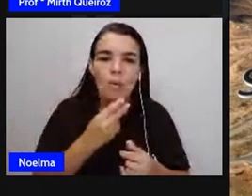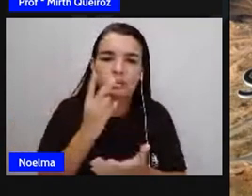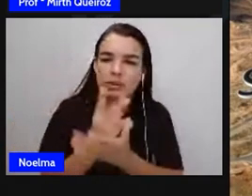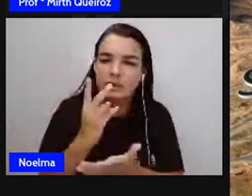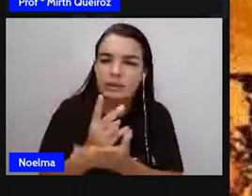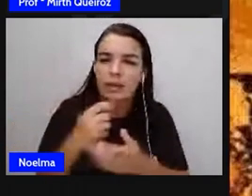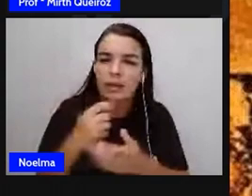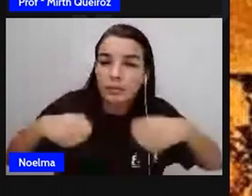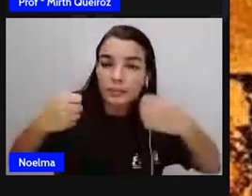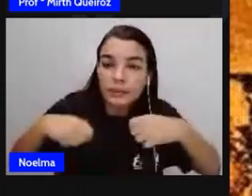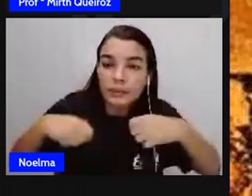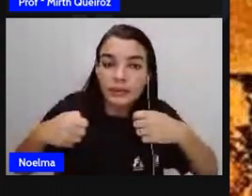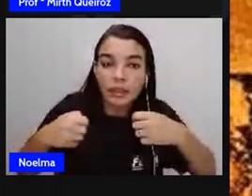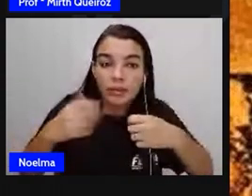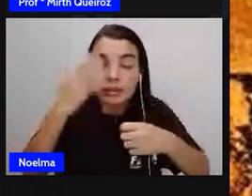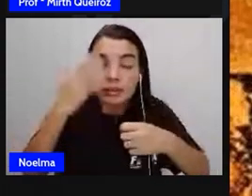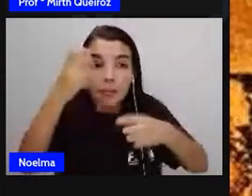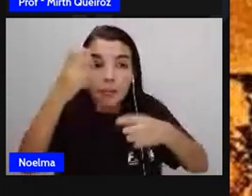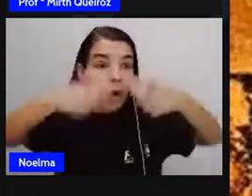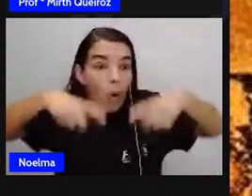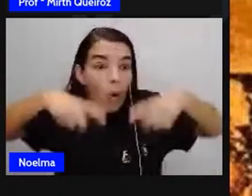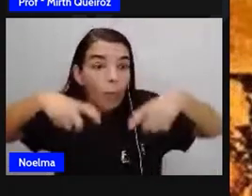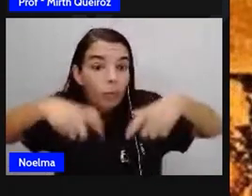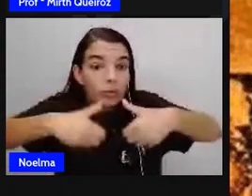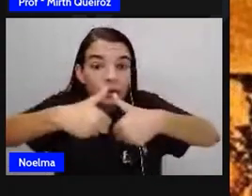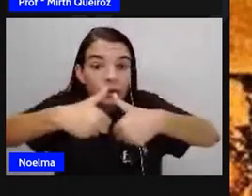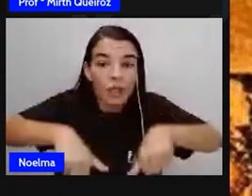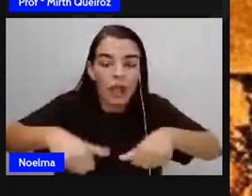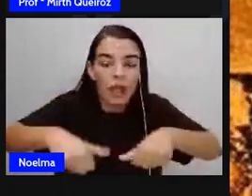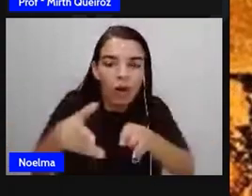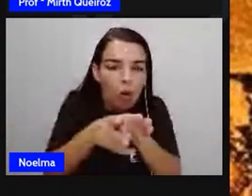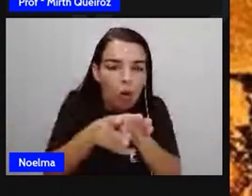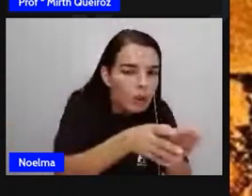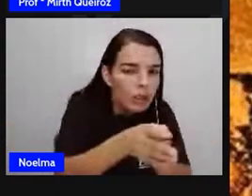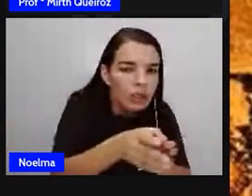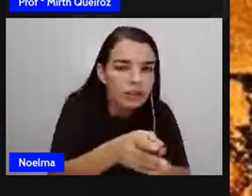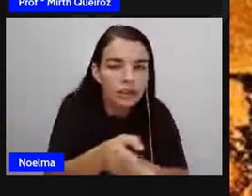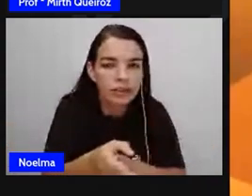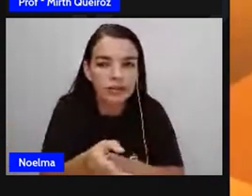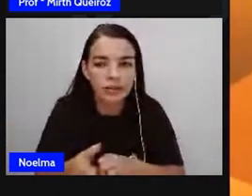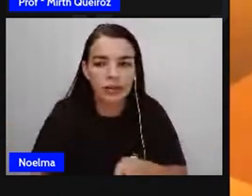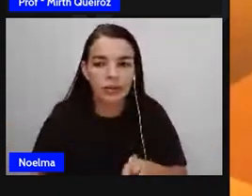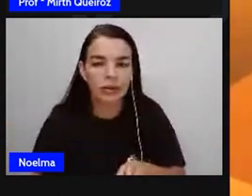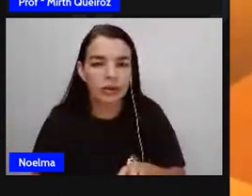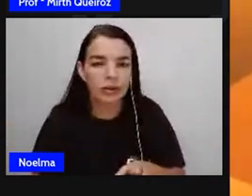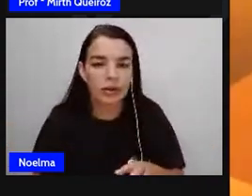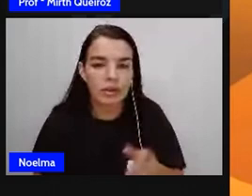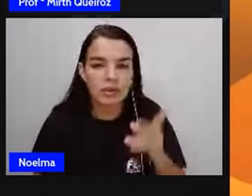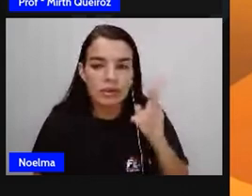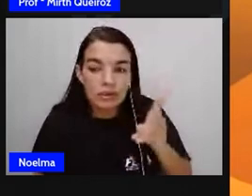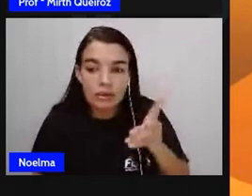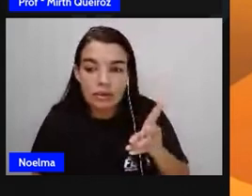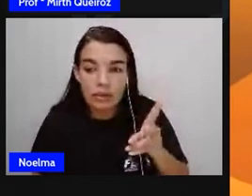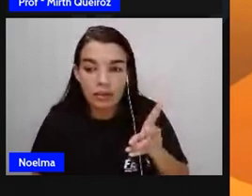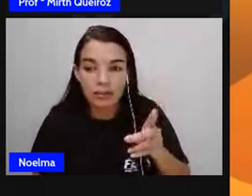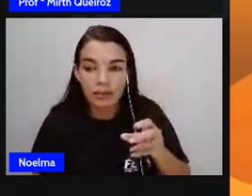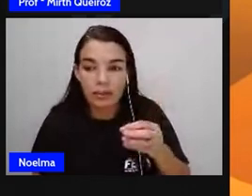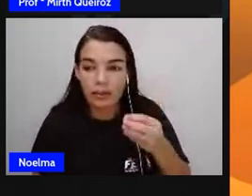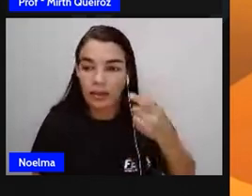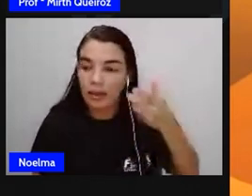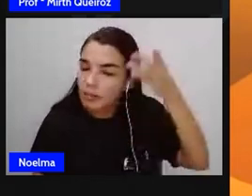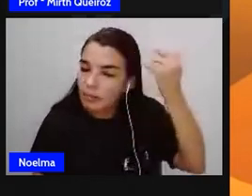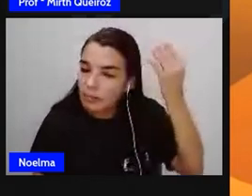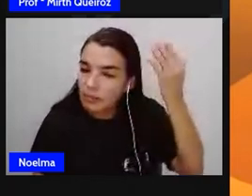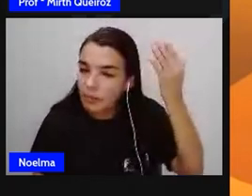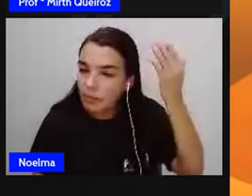geográfico. Faziam isso quando precisavam caçar, também quando precisavam viajar, se